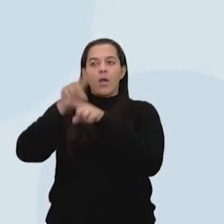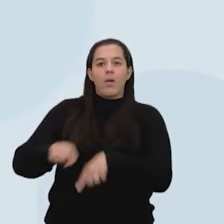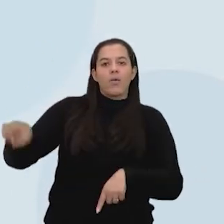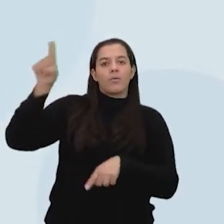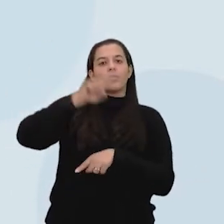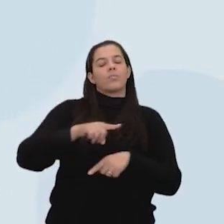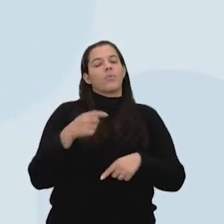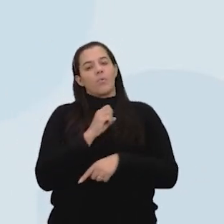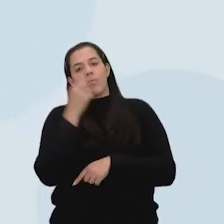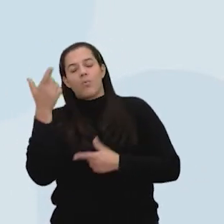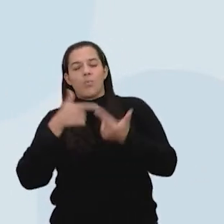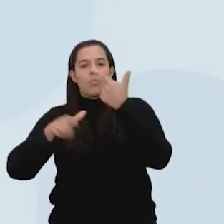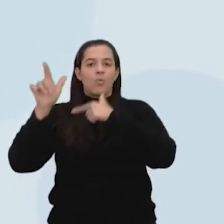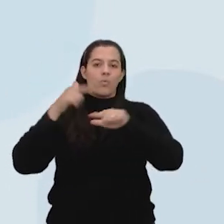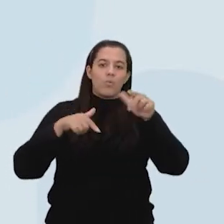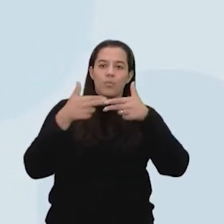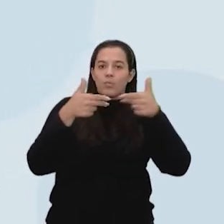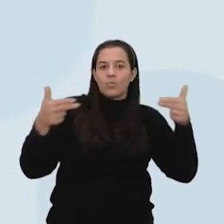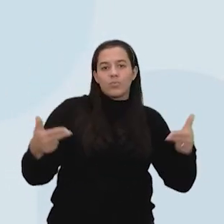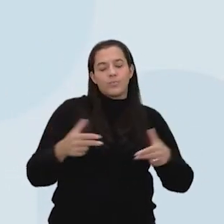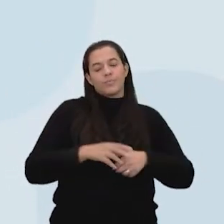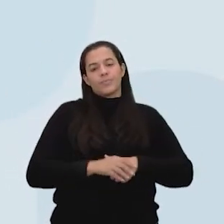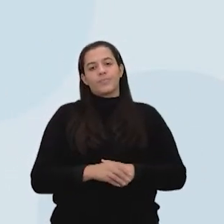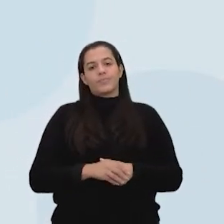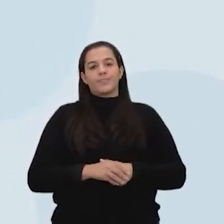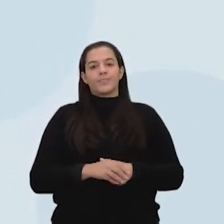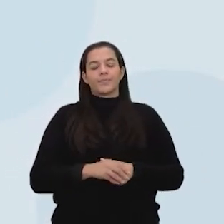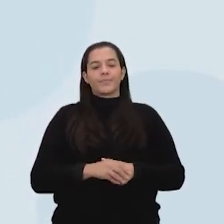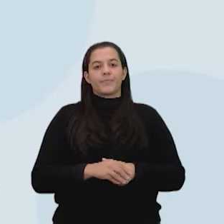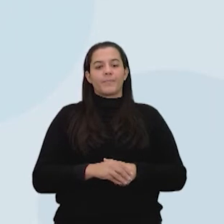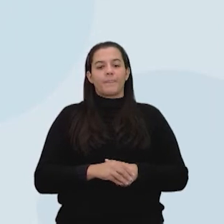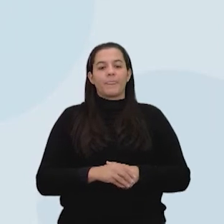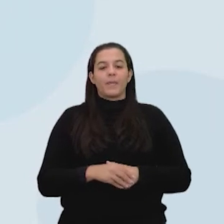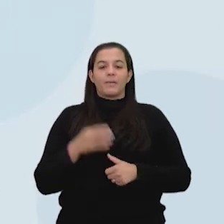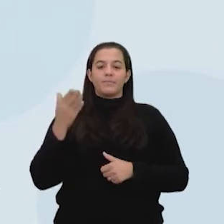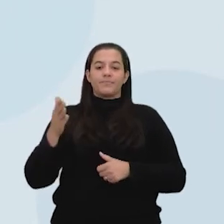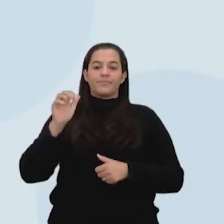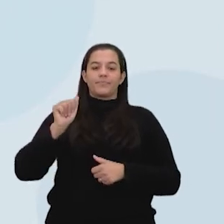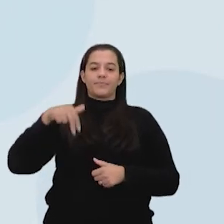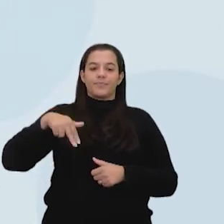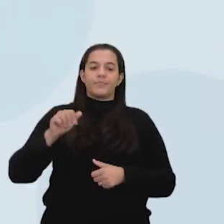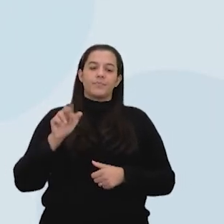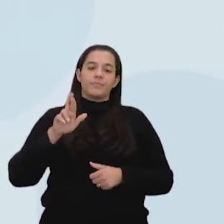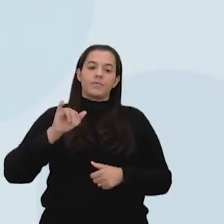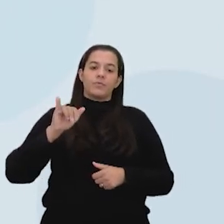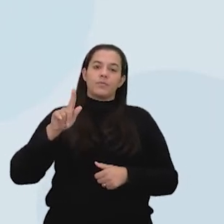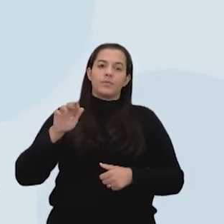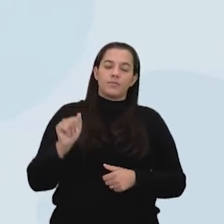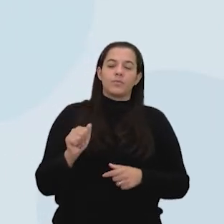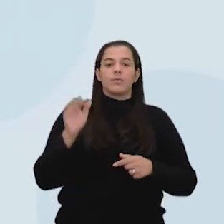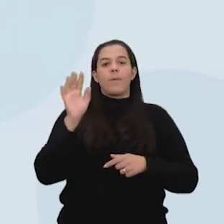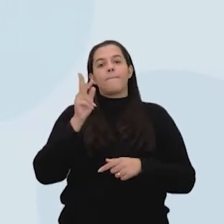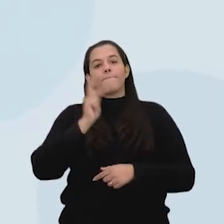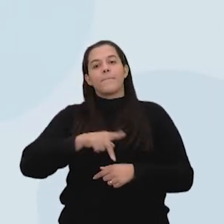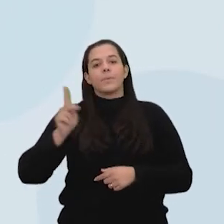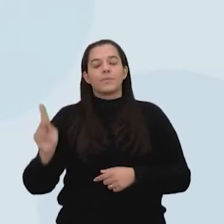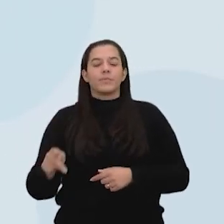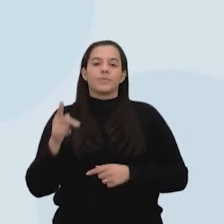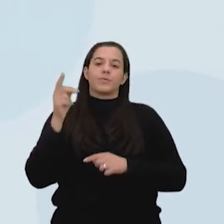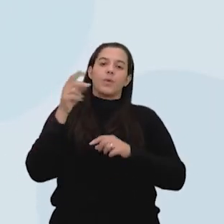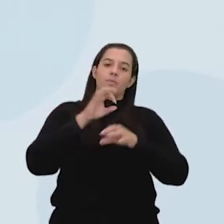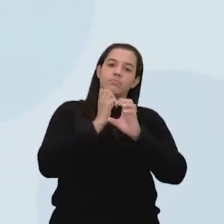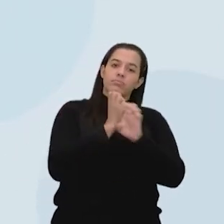ou hidroeléctricas, ou térmicas de outro tipo. Maurício Uriona Maldonado, professor do Departamento de